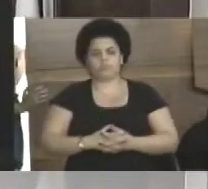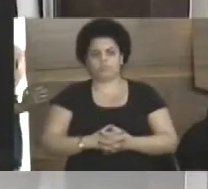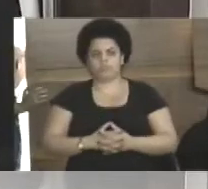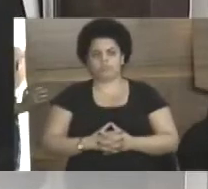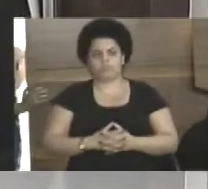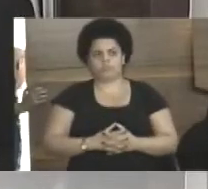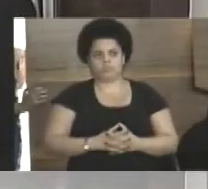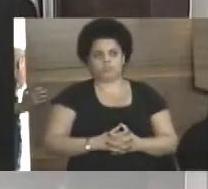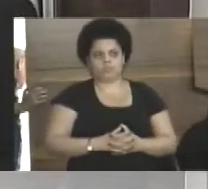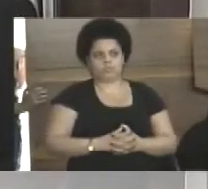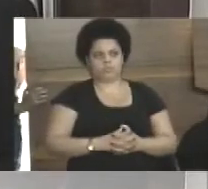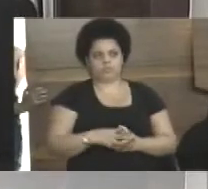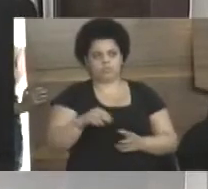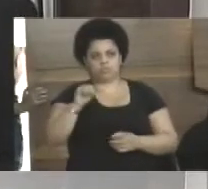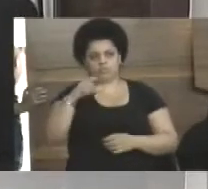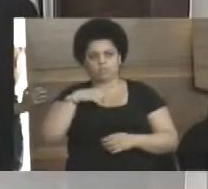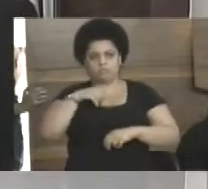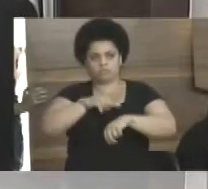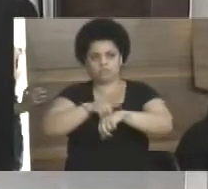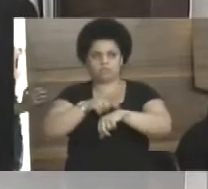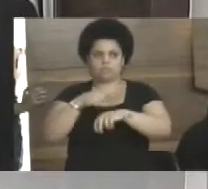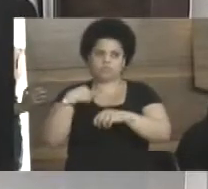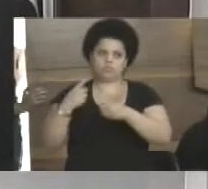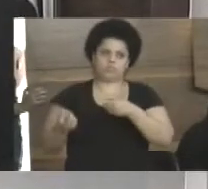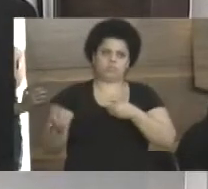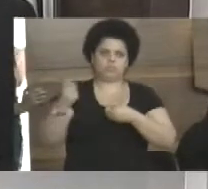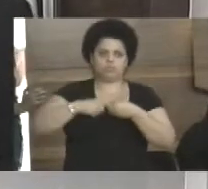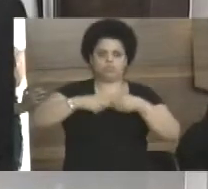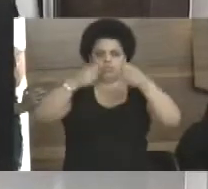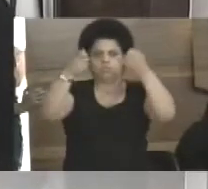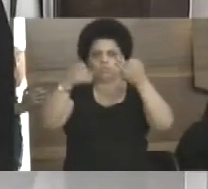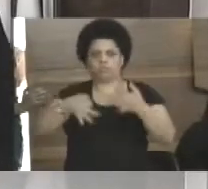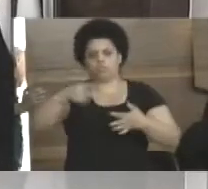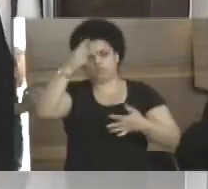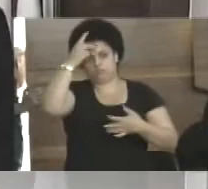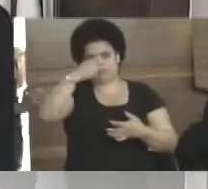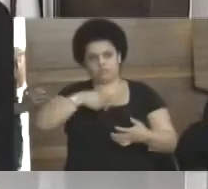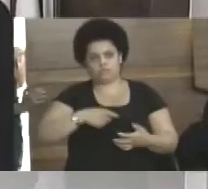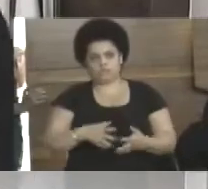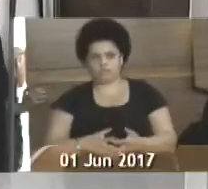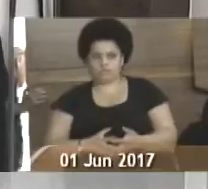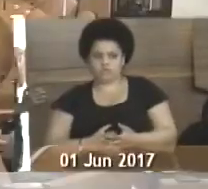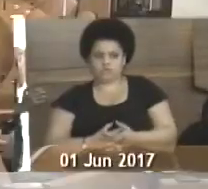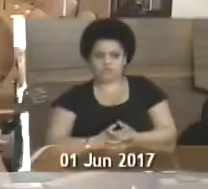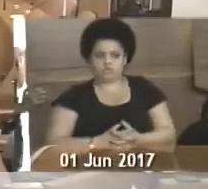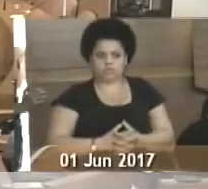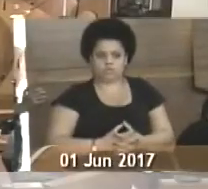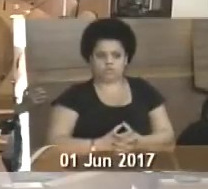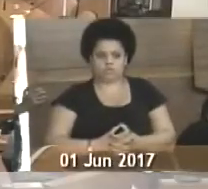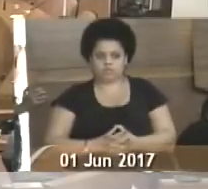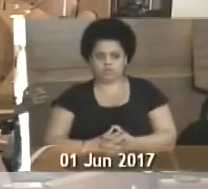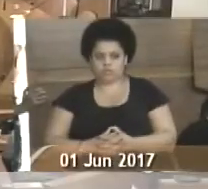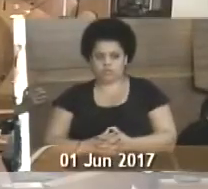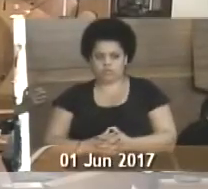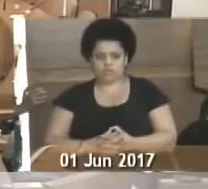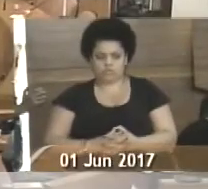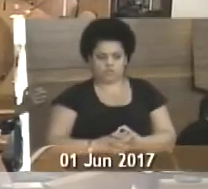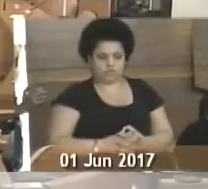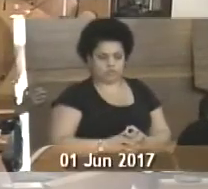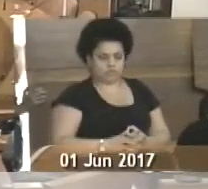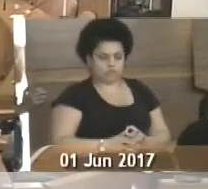minhas palavras. Se tiver tempo, hábil, venho aí na explicação pessoal. Obrigado. Com a palavra a vereadora Jane Veiga.